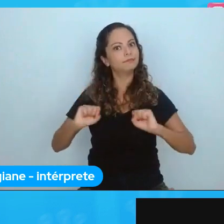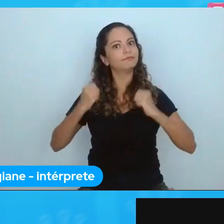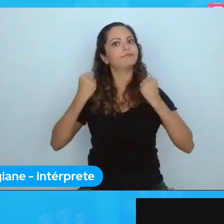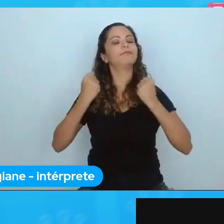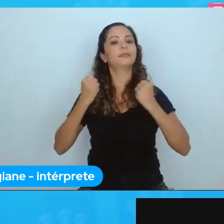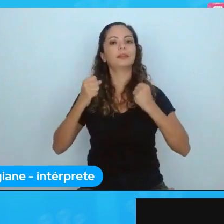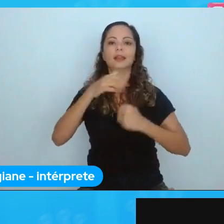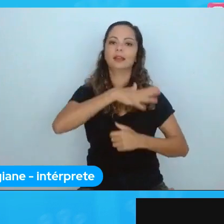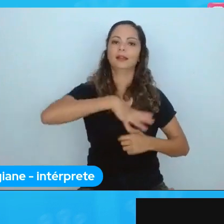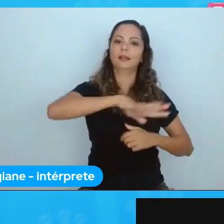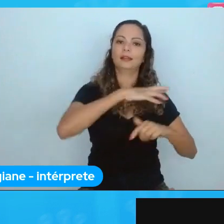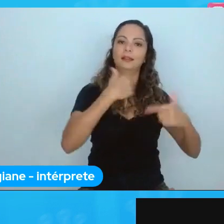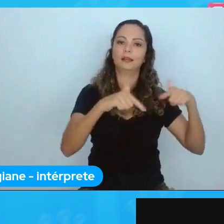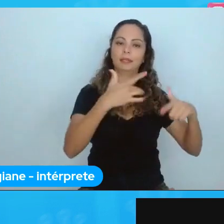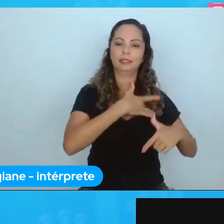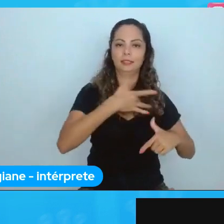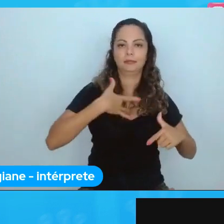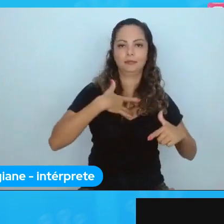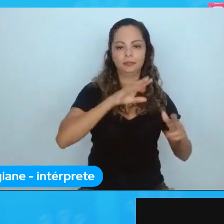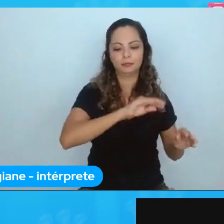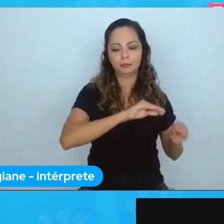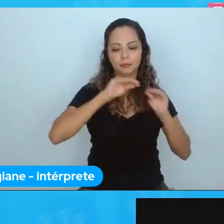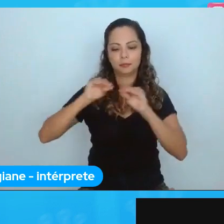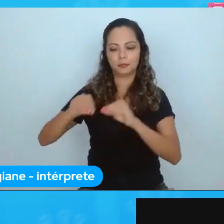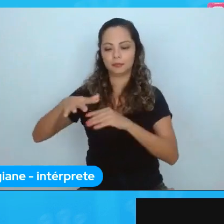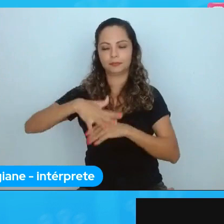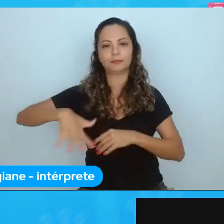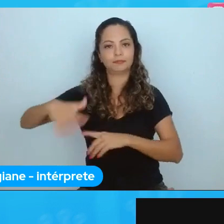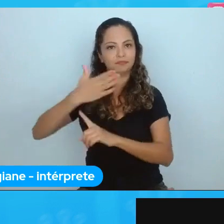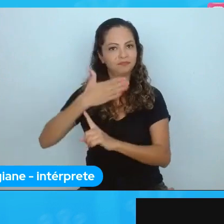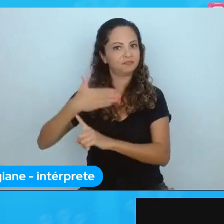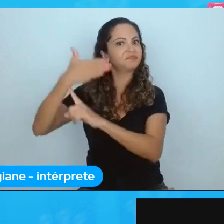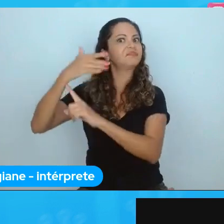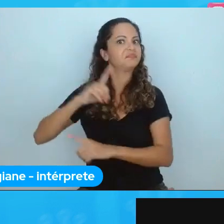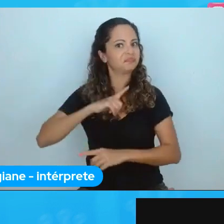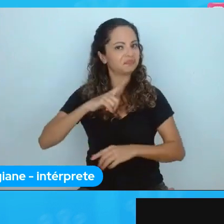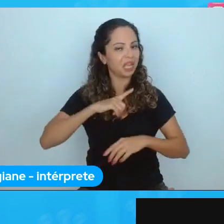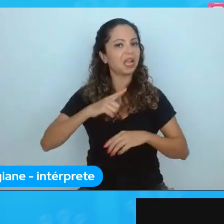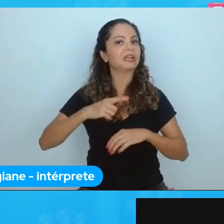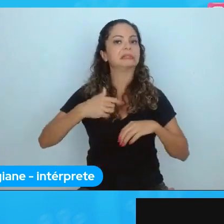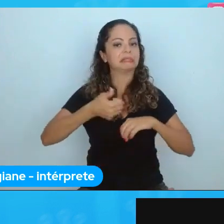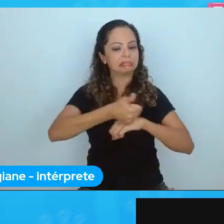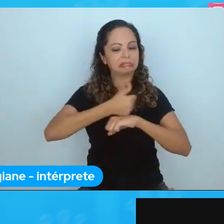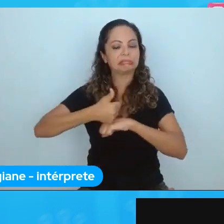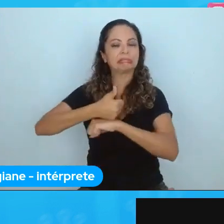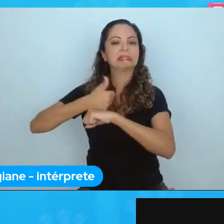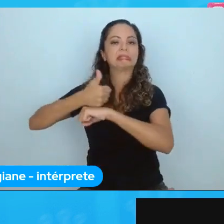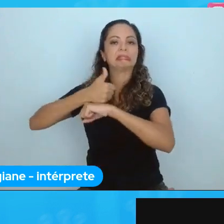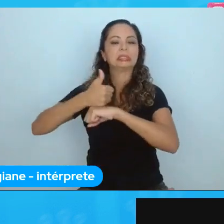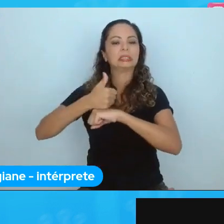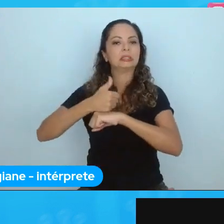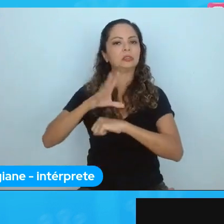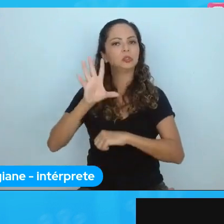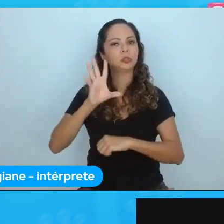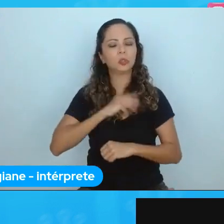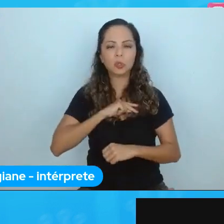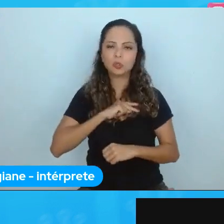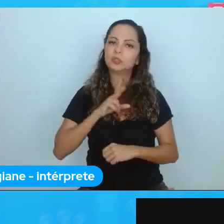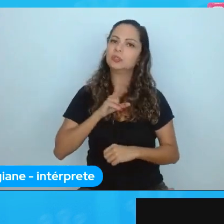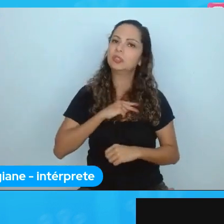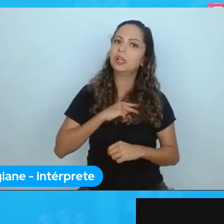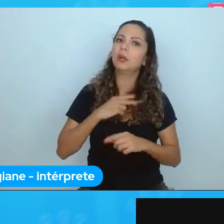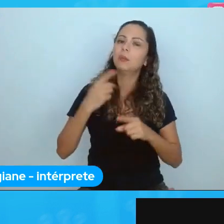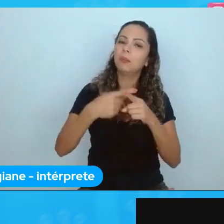fazendo transição de carreira. Muito lindo ver o quanto um conhecimento pode agregar a outro, ou seja, ela não só desfeita o